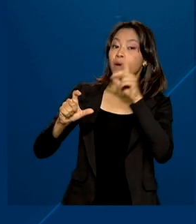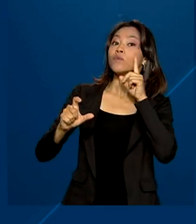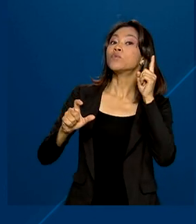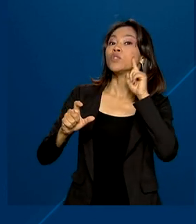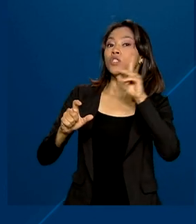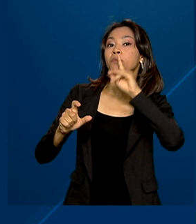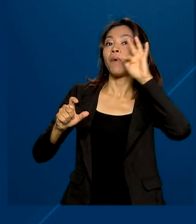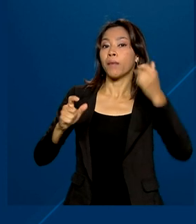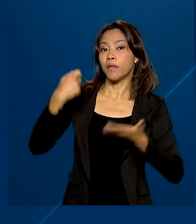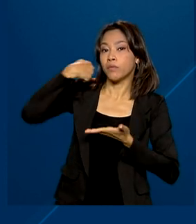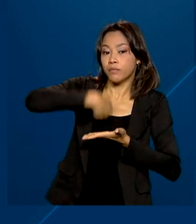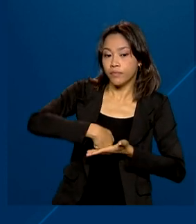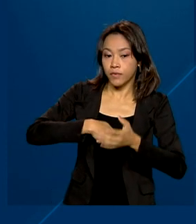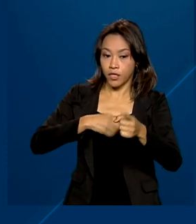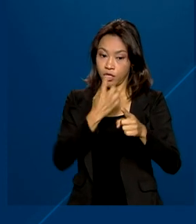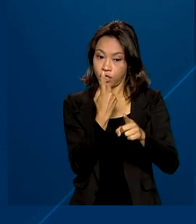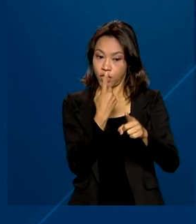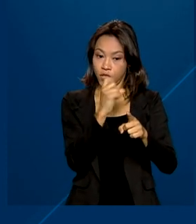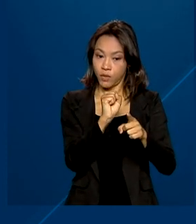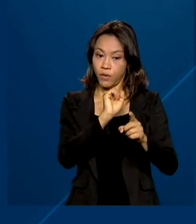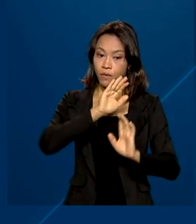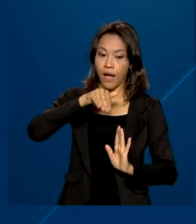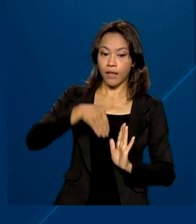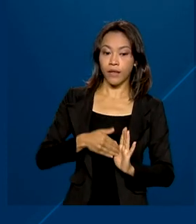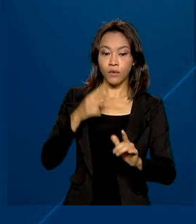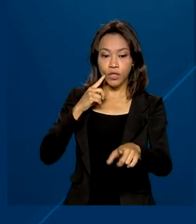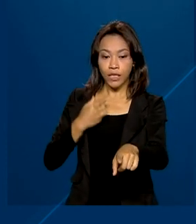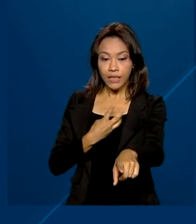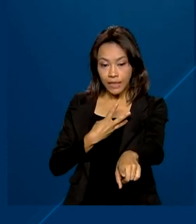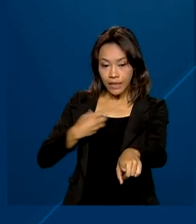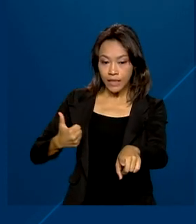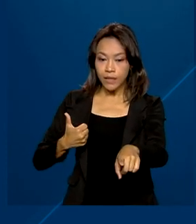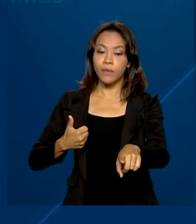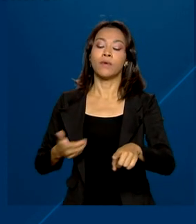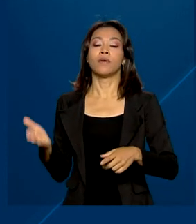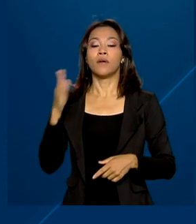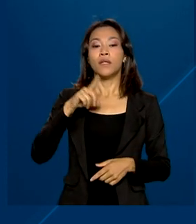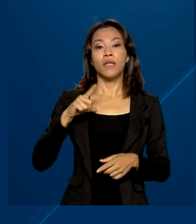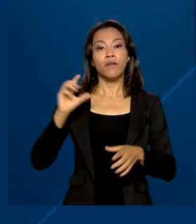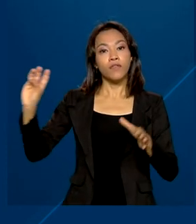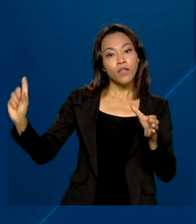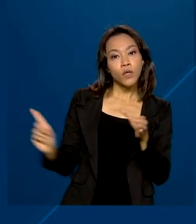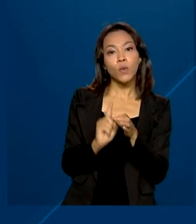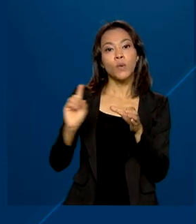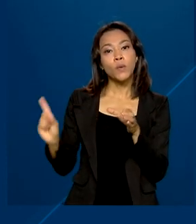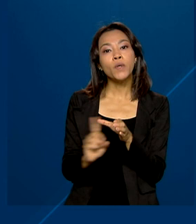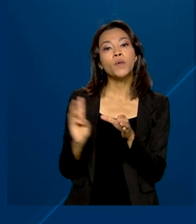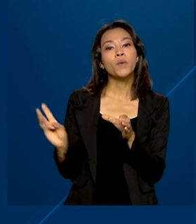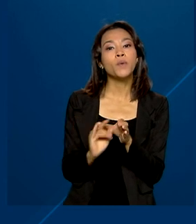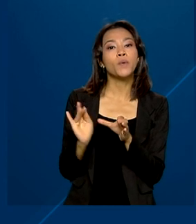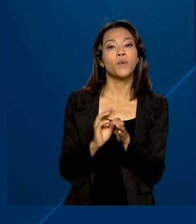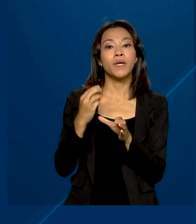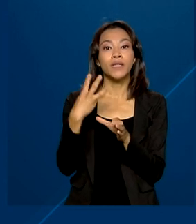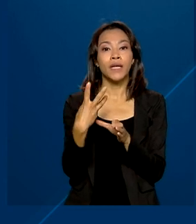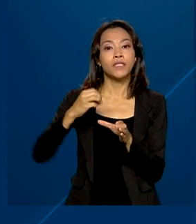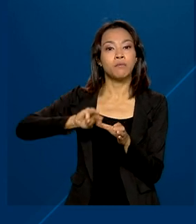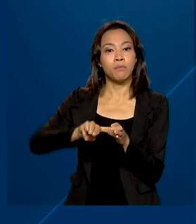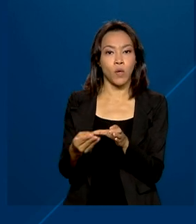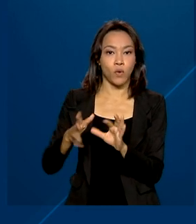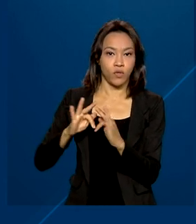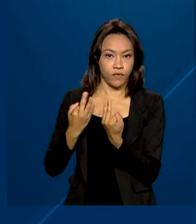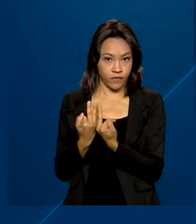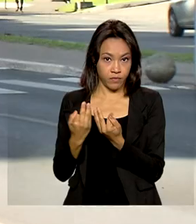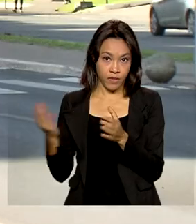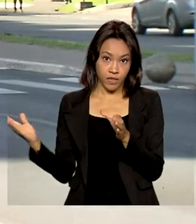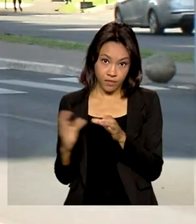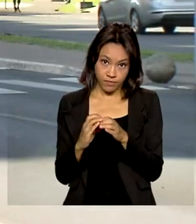18 ao dia 31. Neste mês, o governo incluiu 3 milhões de novas famílias na folha de pagamento, zerando a fila de espera